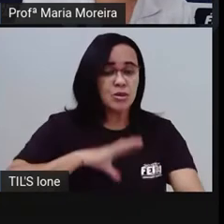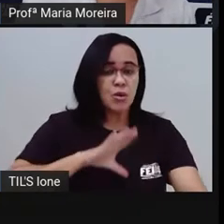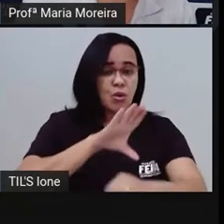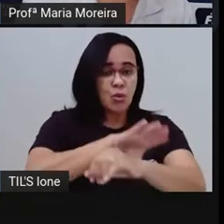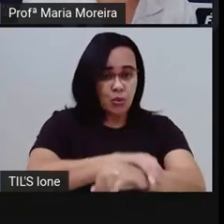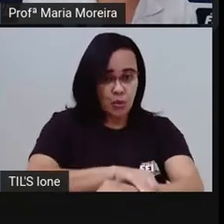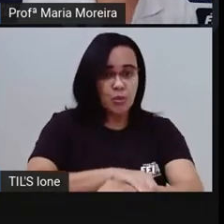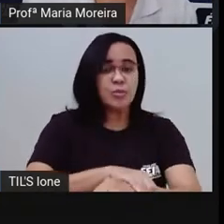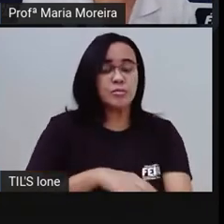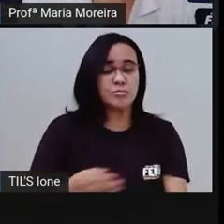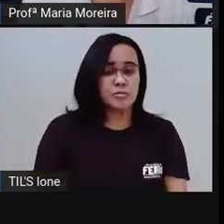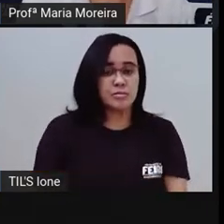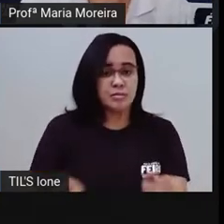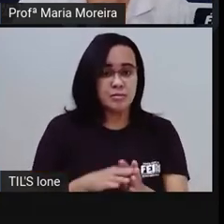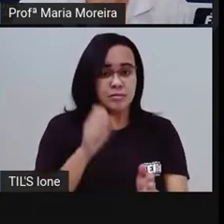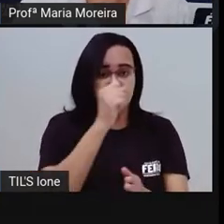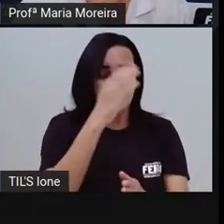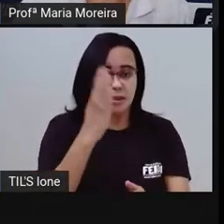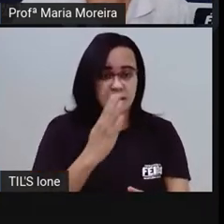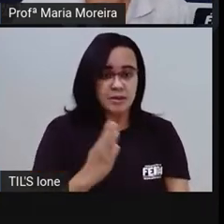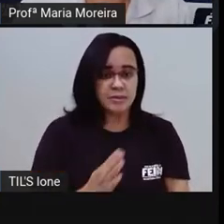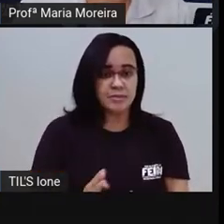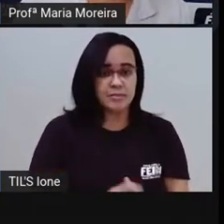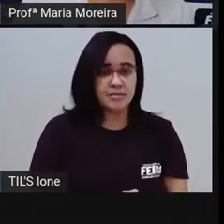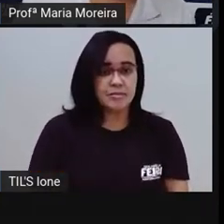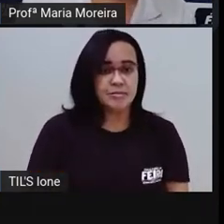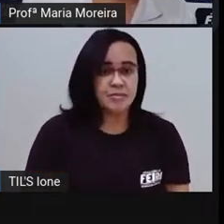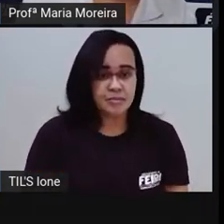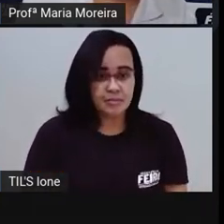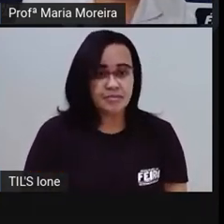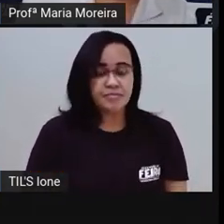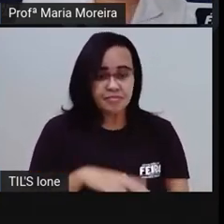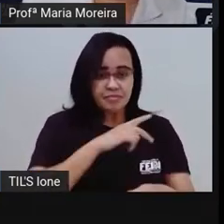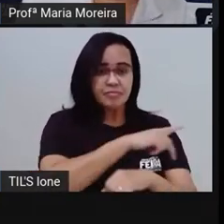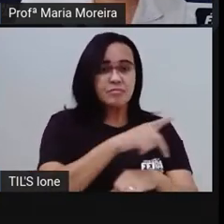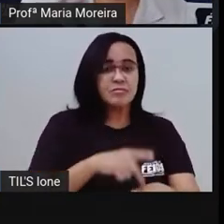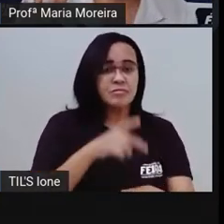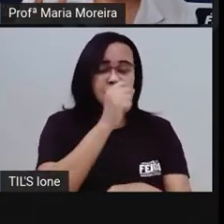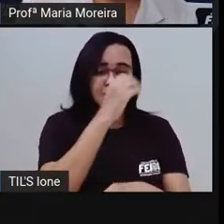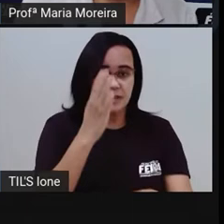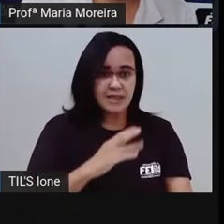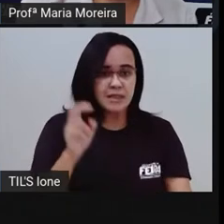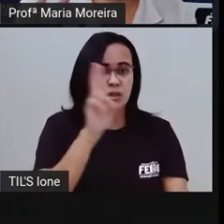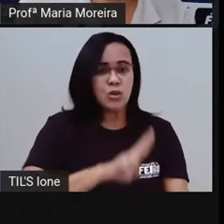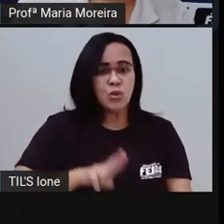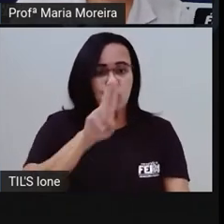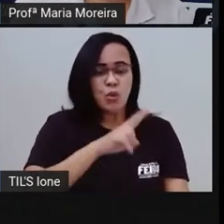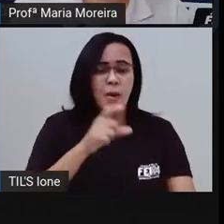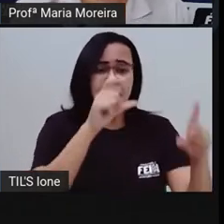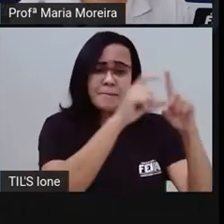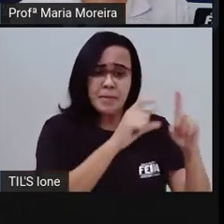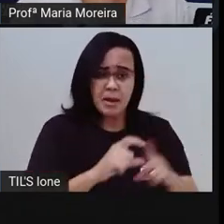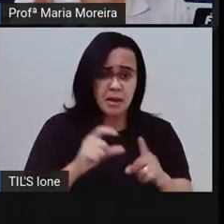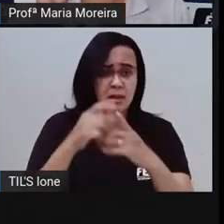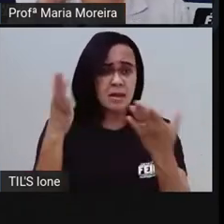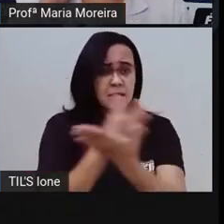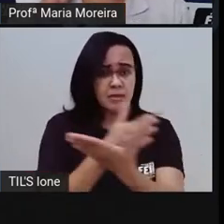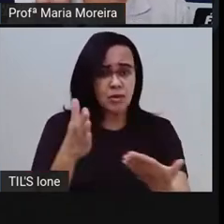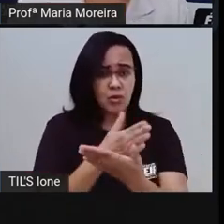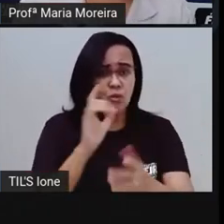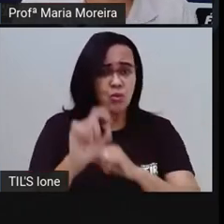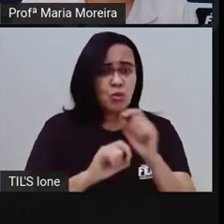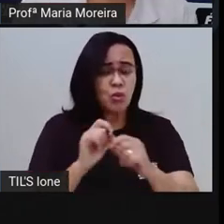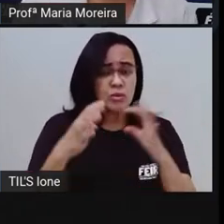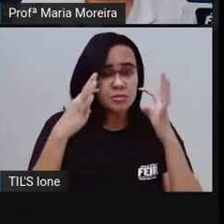portugueses até o que hoje conhecemos como Brasil. E aí ele usa algumas palavras, né? E eu falei, olha, preste